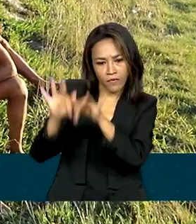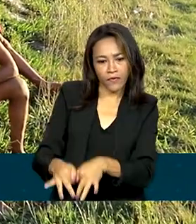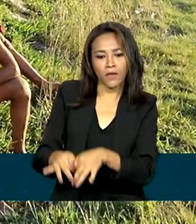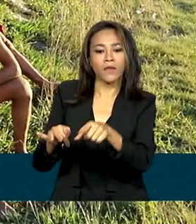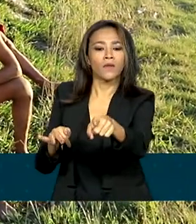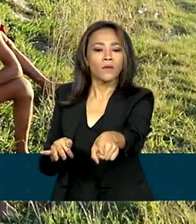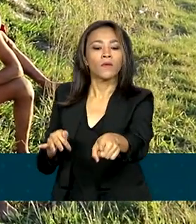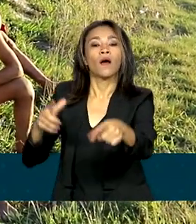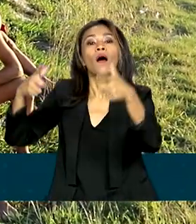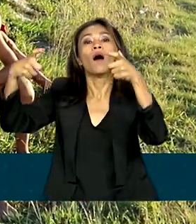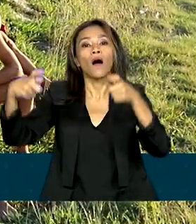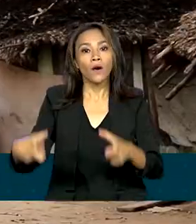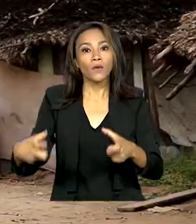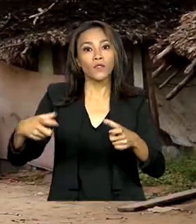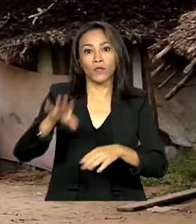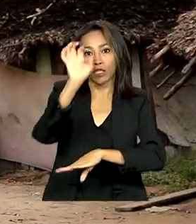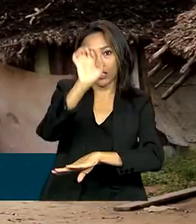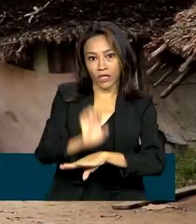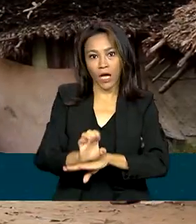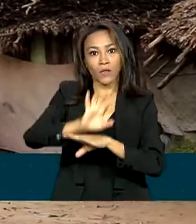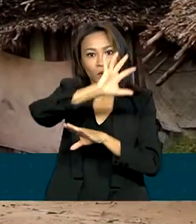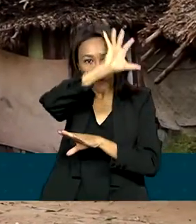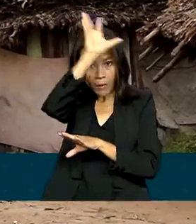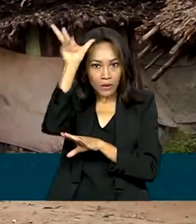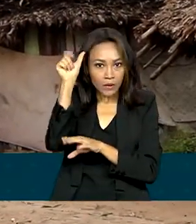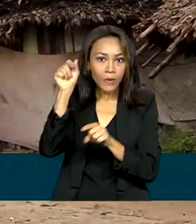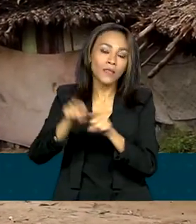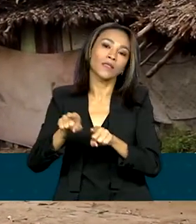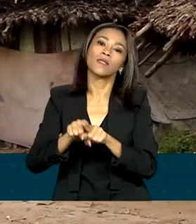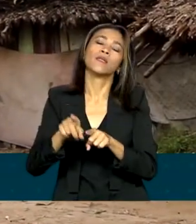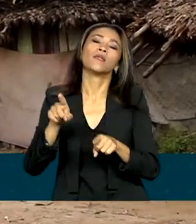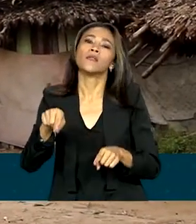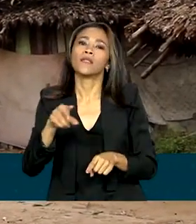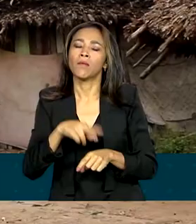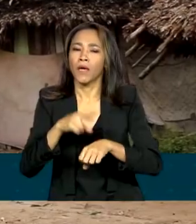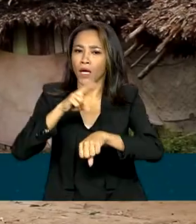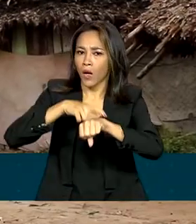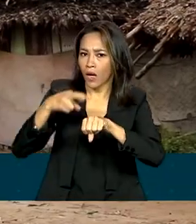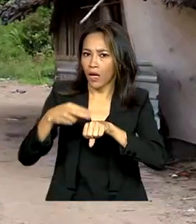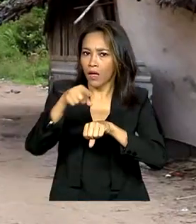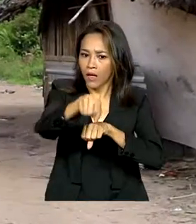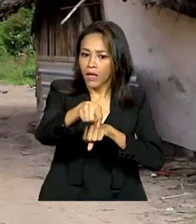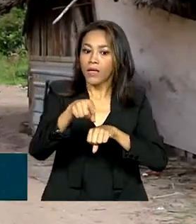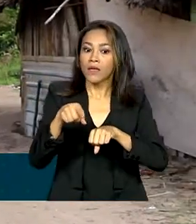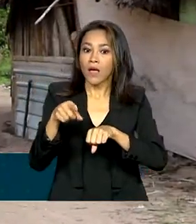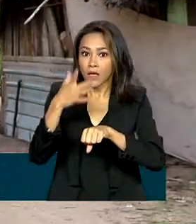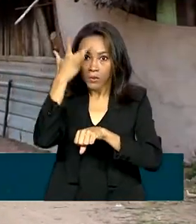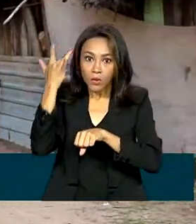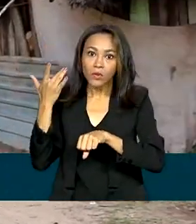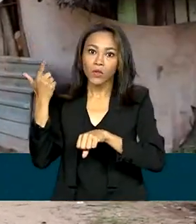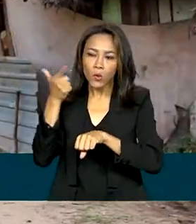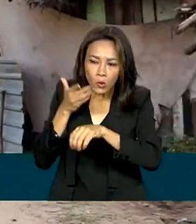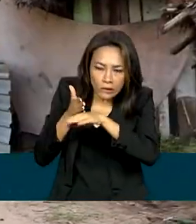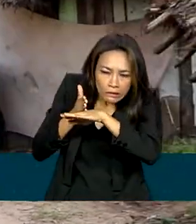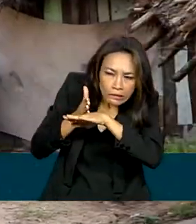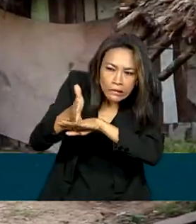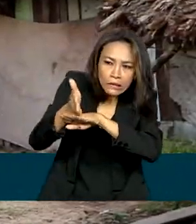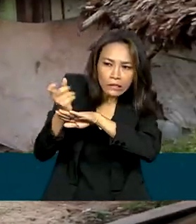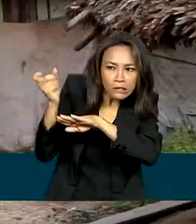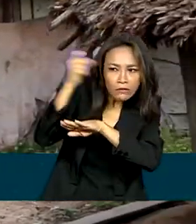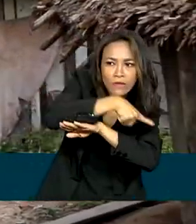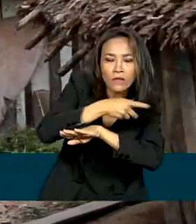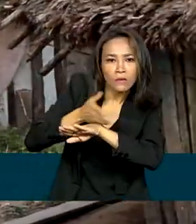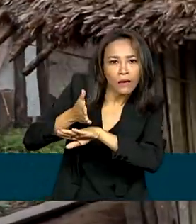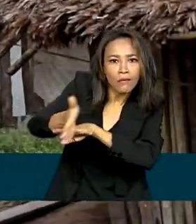indígena localizado entre os estados do Amazonas e Roraima. E para garantir que os recenseadores cheguem a pontos de difícil acesso,